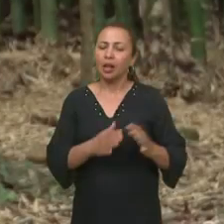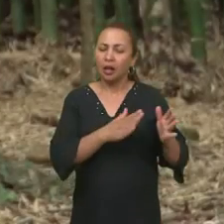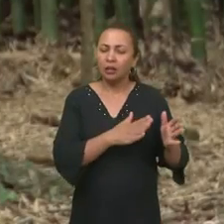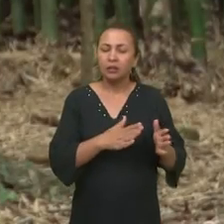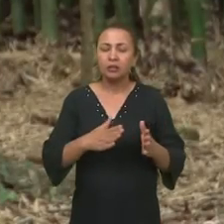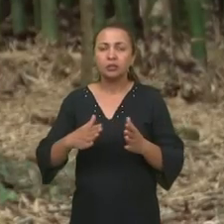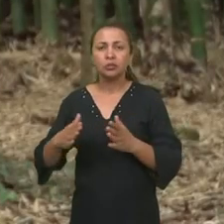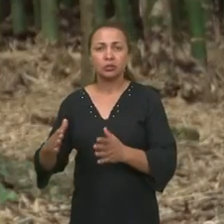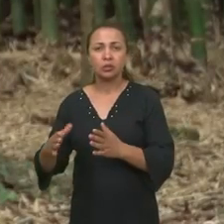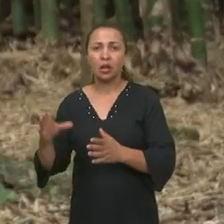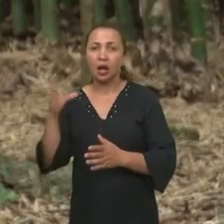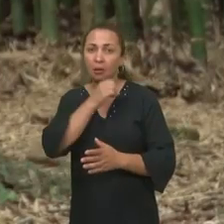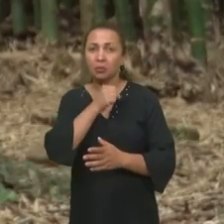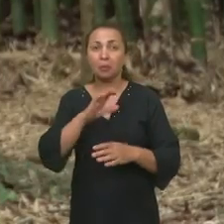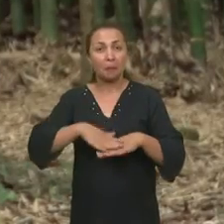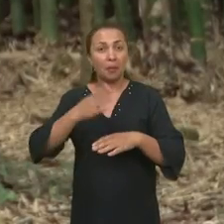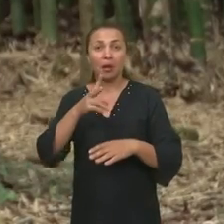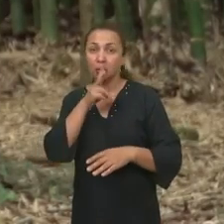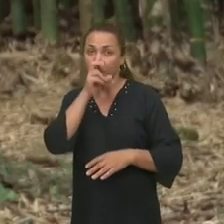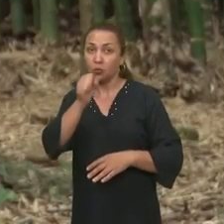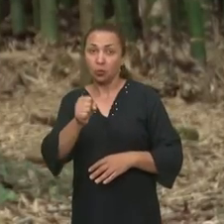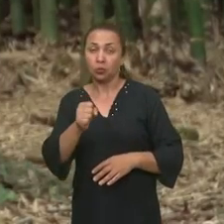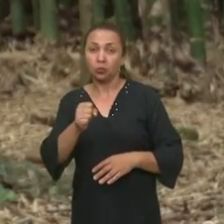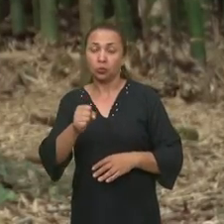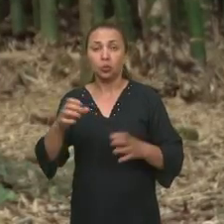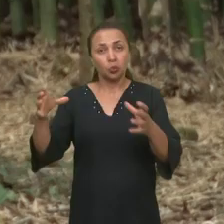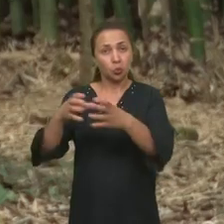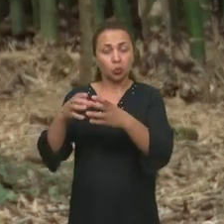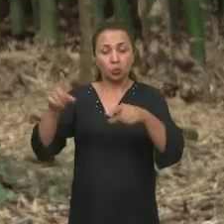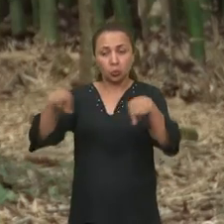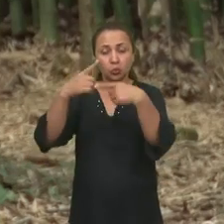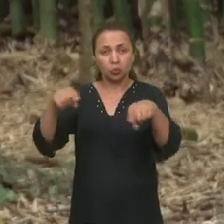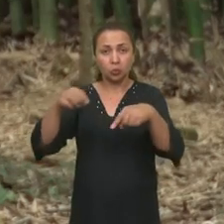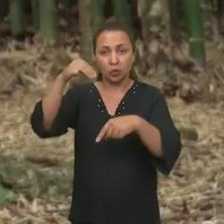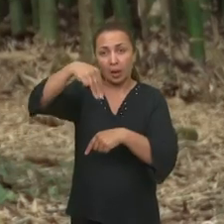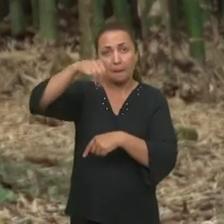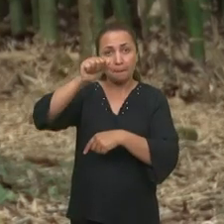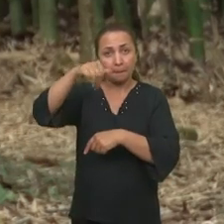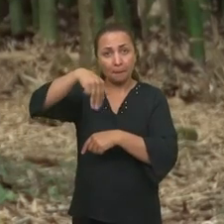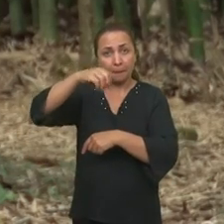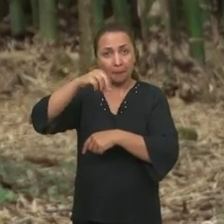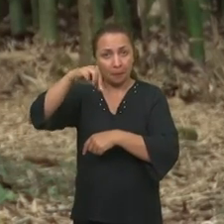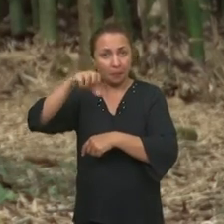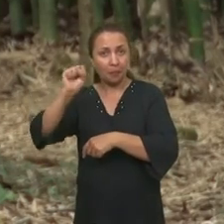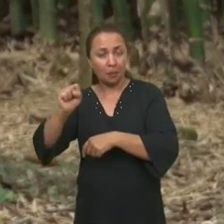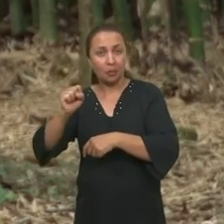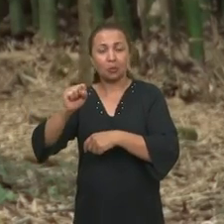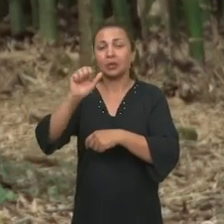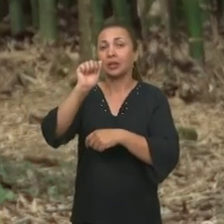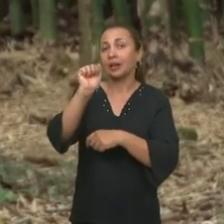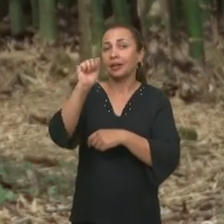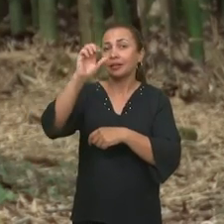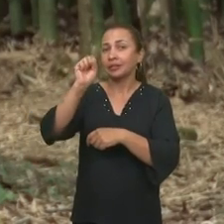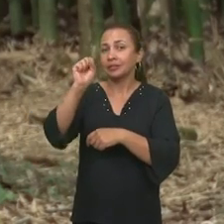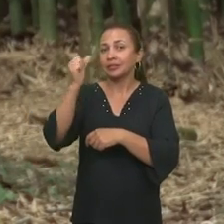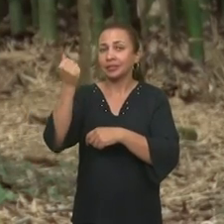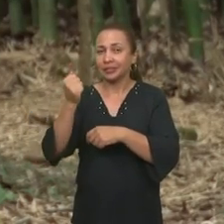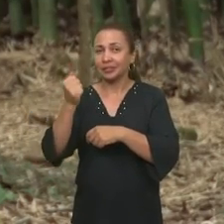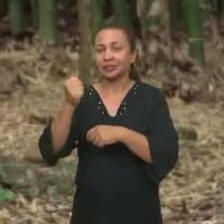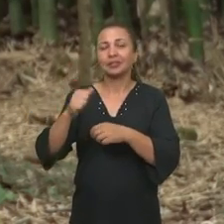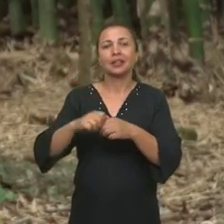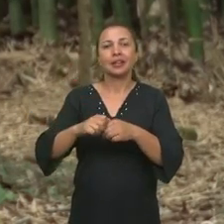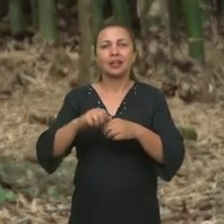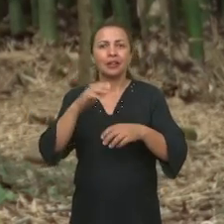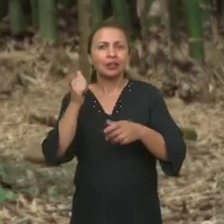A trajetória rápida, mais intensa da banda Mamonas Assassinas, sua relação com as composições e a sociedade da época.